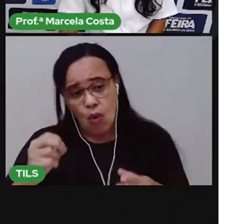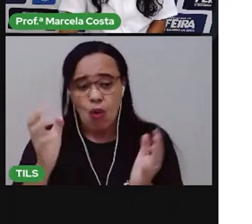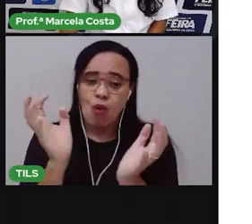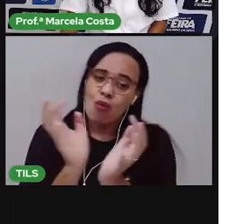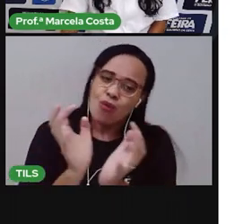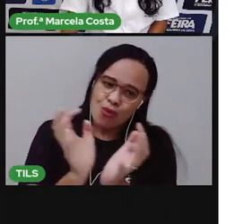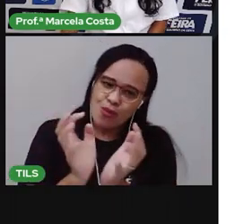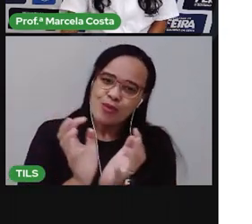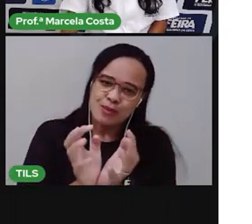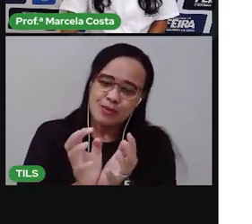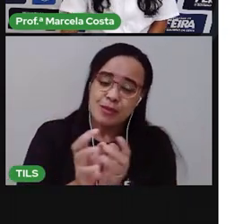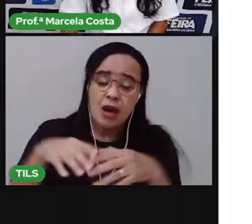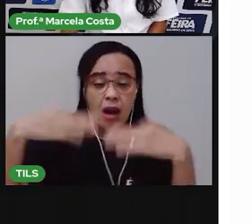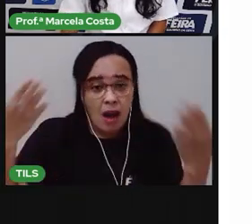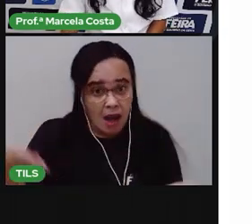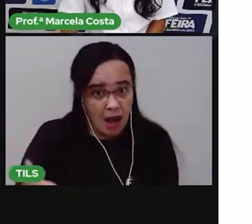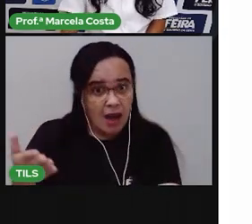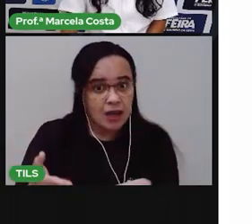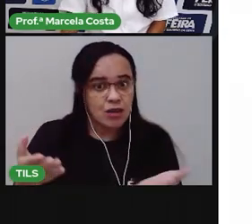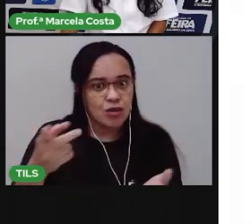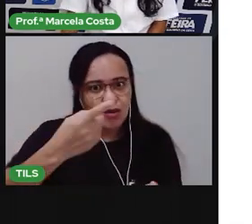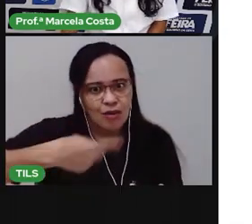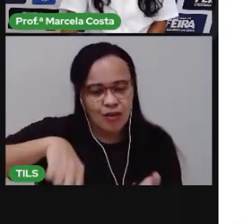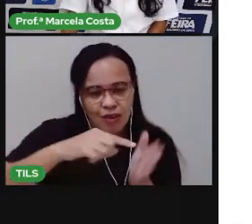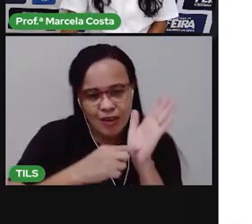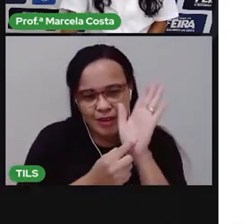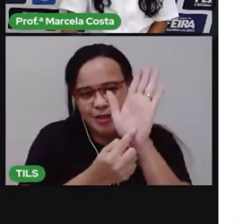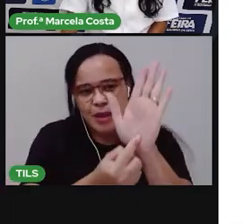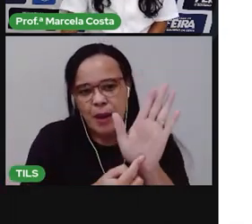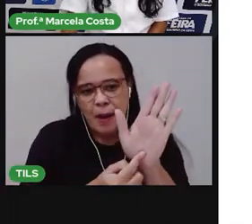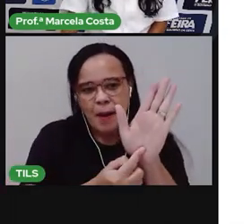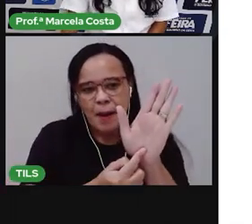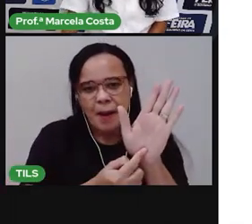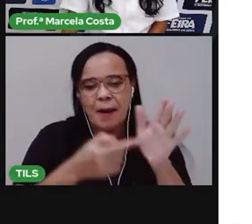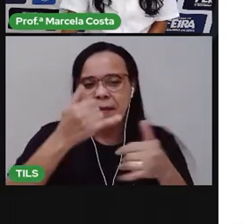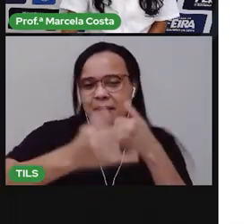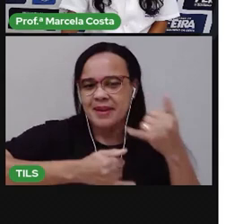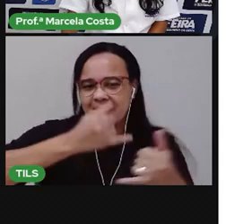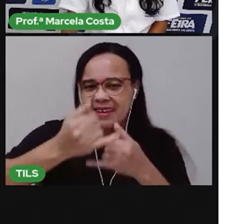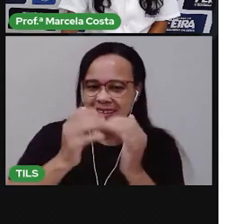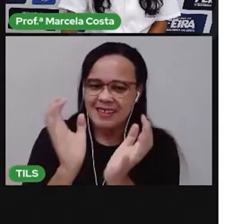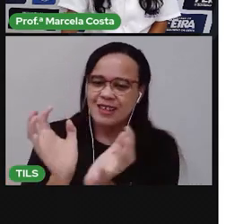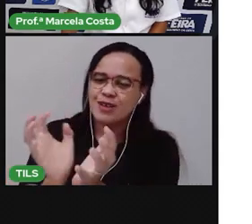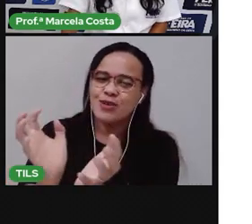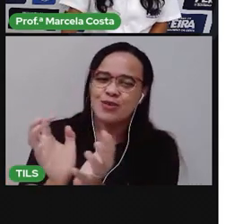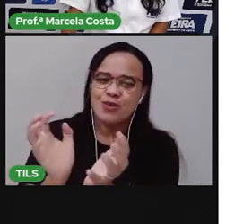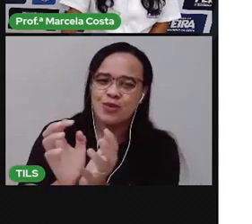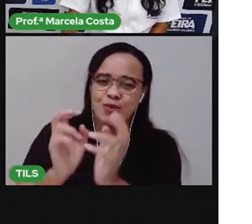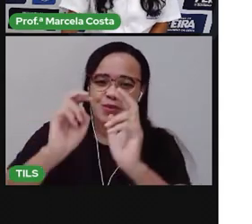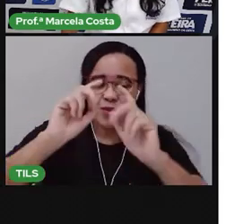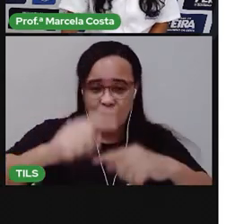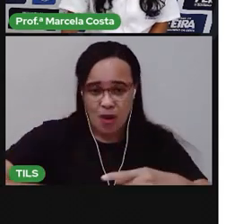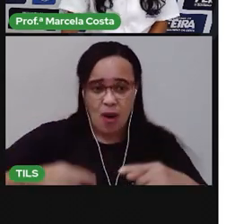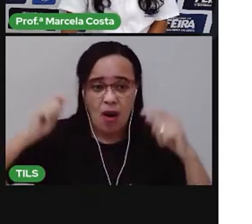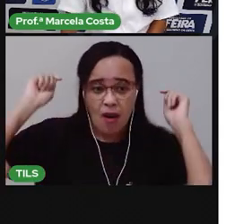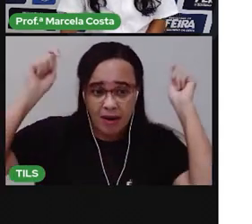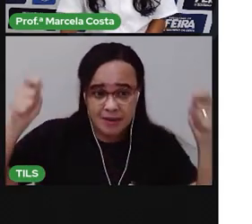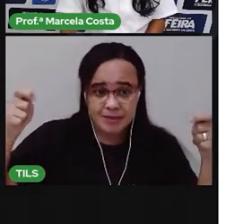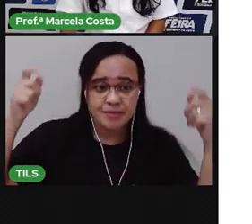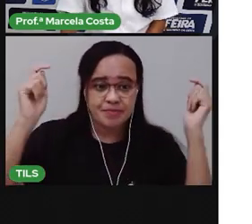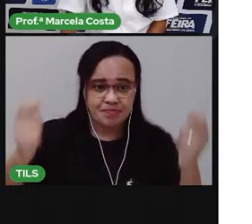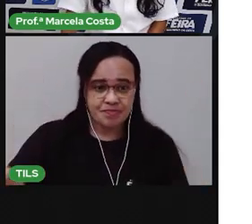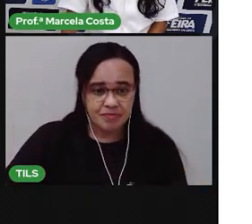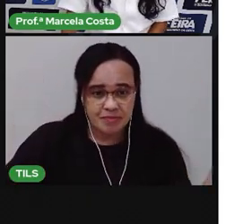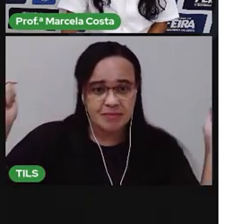brincadeiras que são coletivas. Ó, o lacorda. Então, você precisa de outras pessoas pra